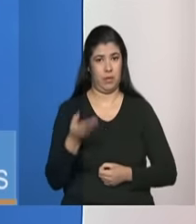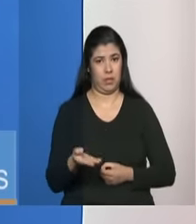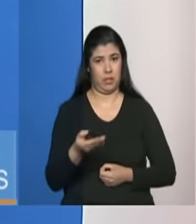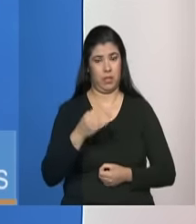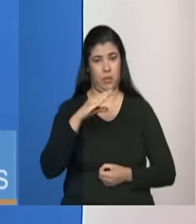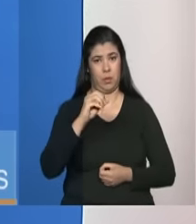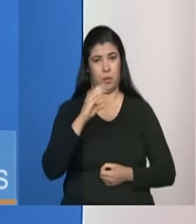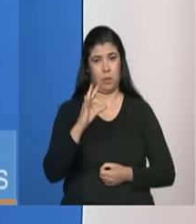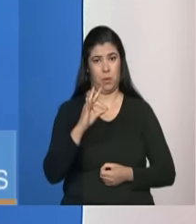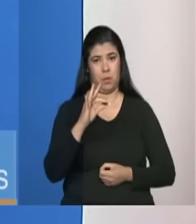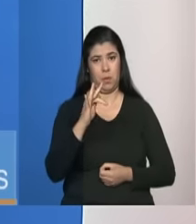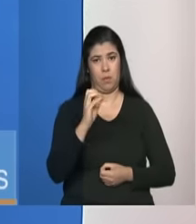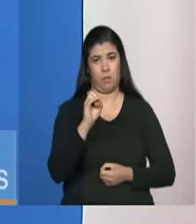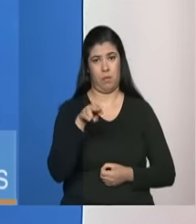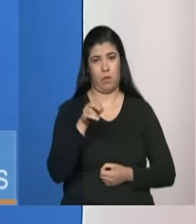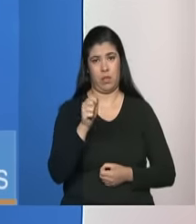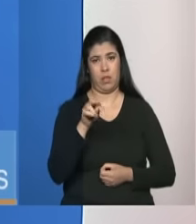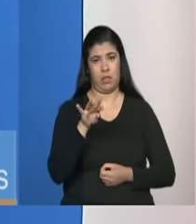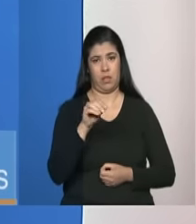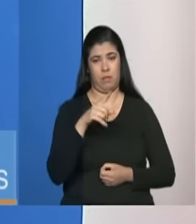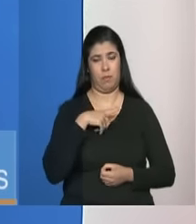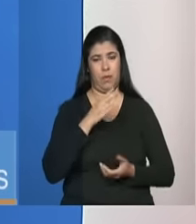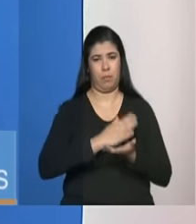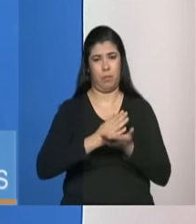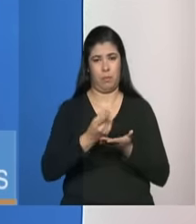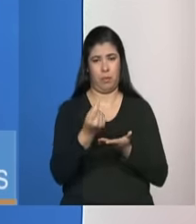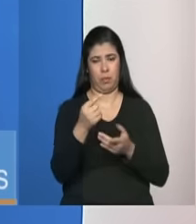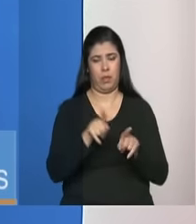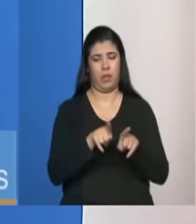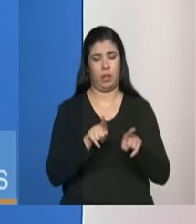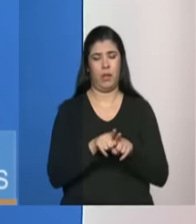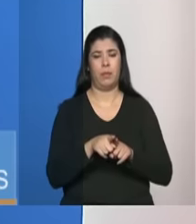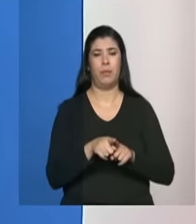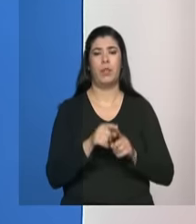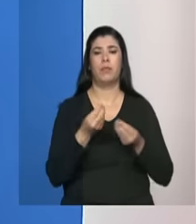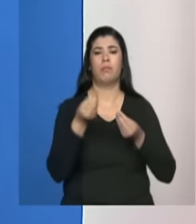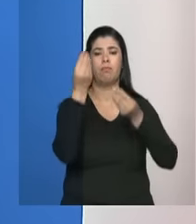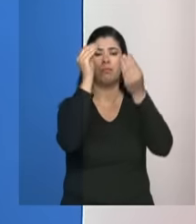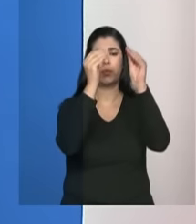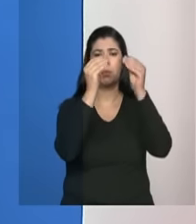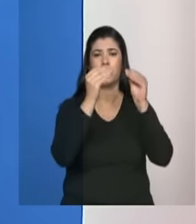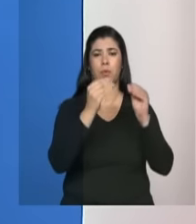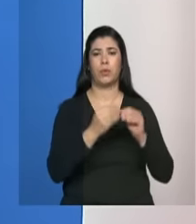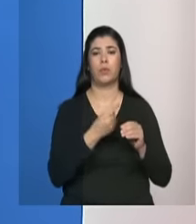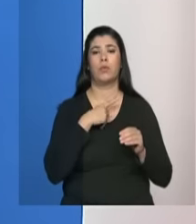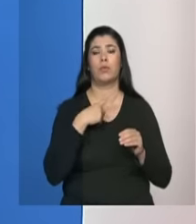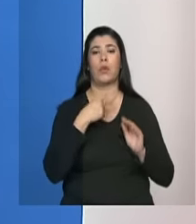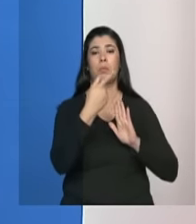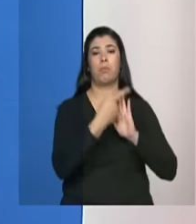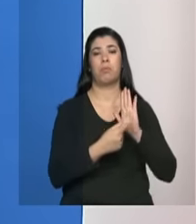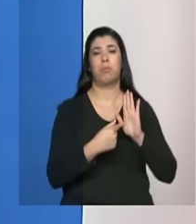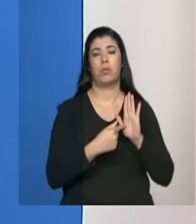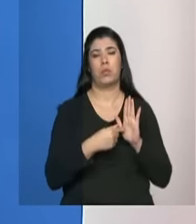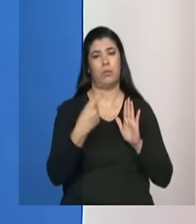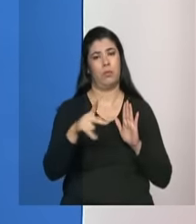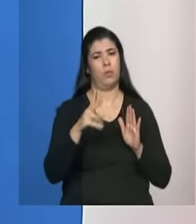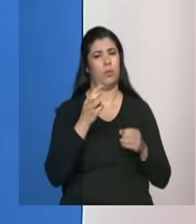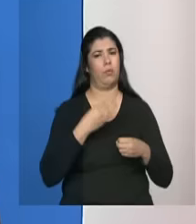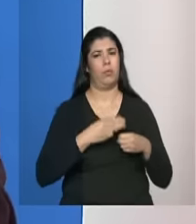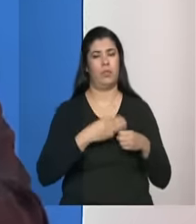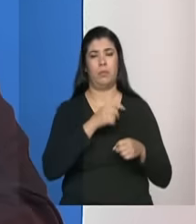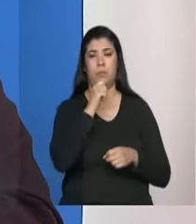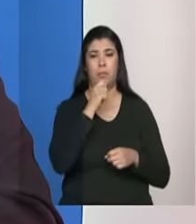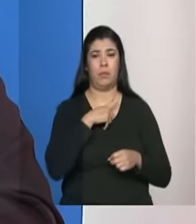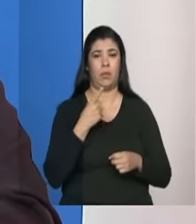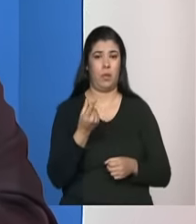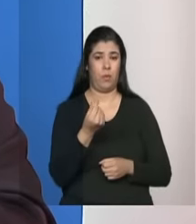ou não ele deve preencher os critérios e os parâmetros de funcionamento então ainda que o seu município hoje não tenha recursos o